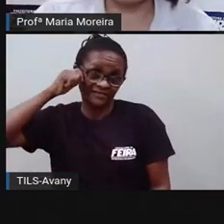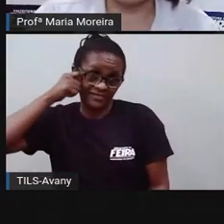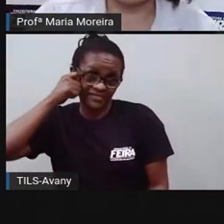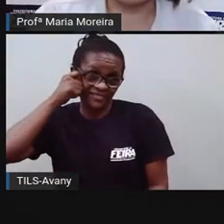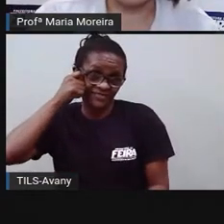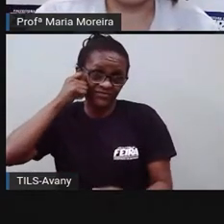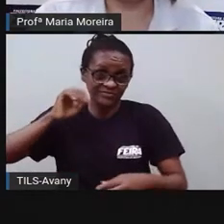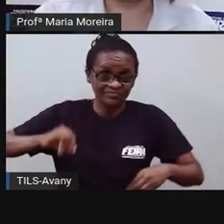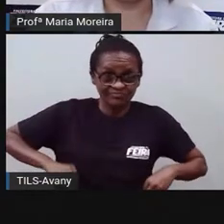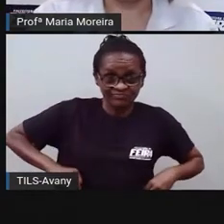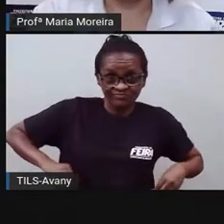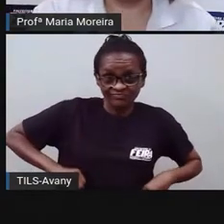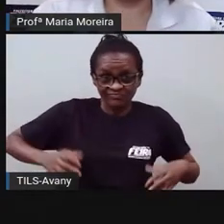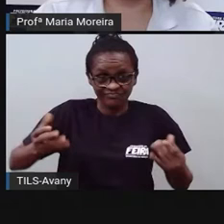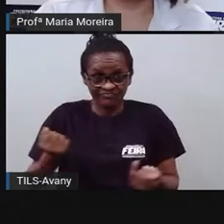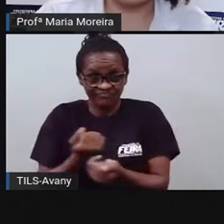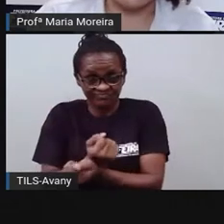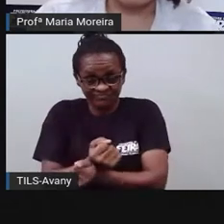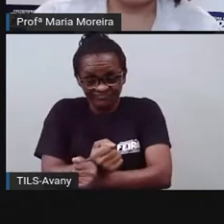chegavam aqui, eram o quê?